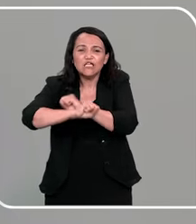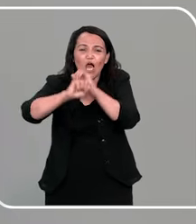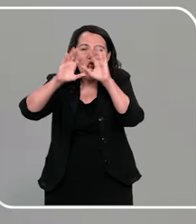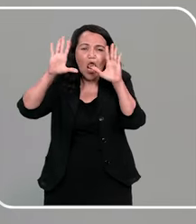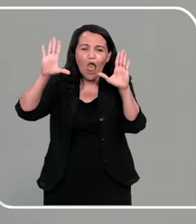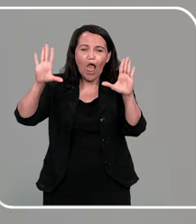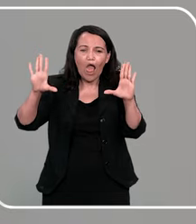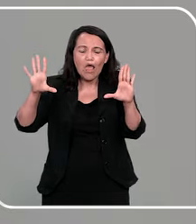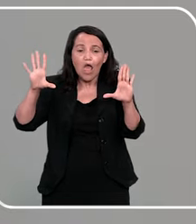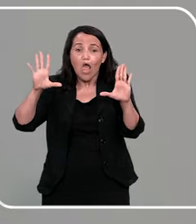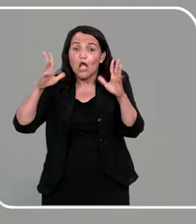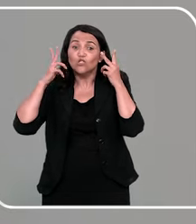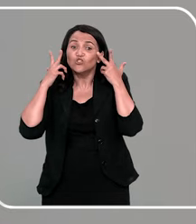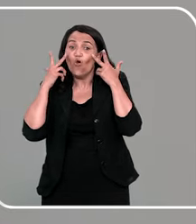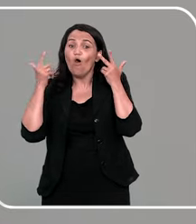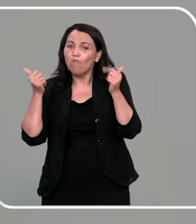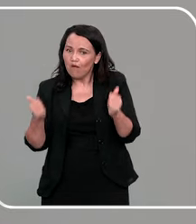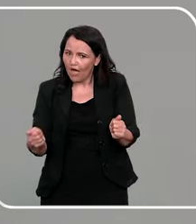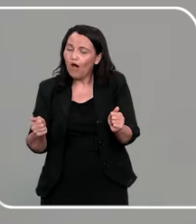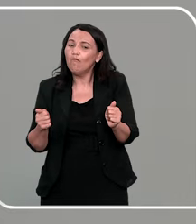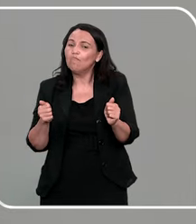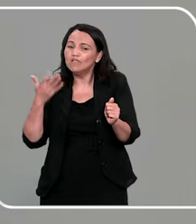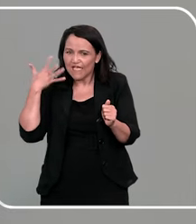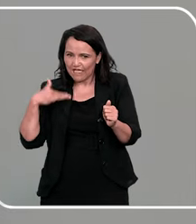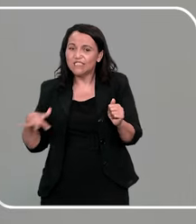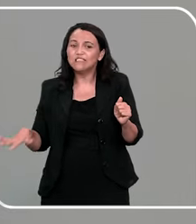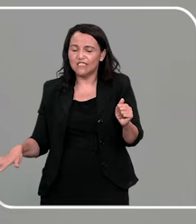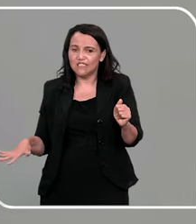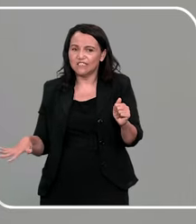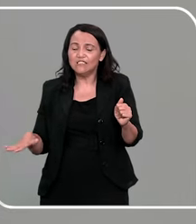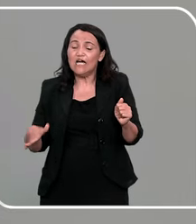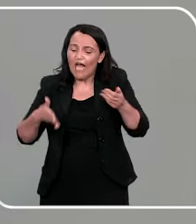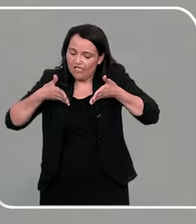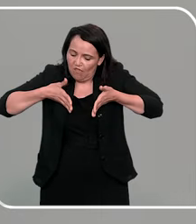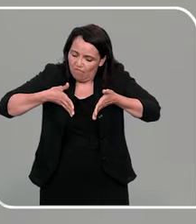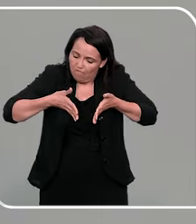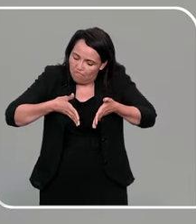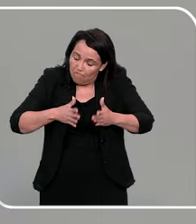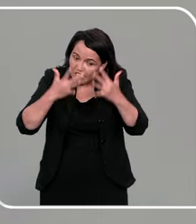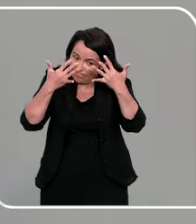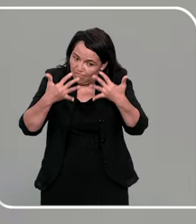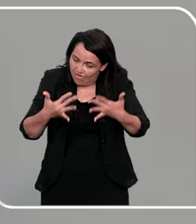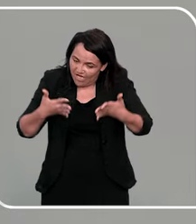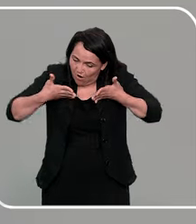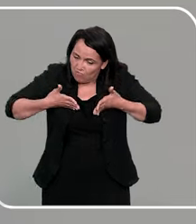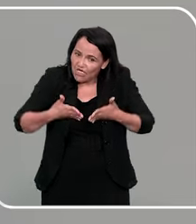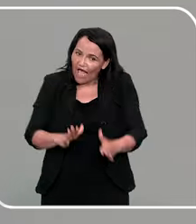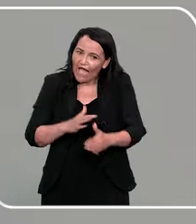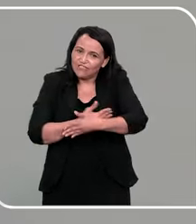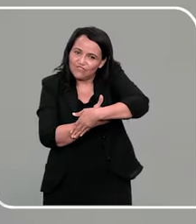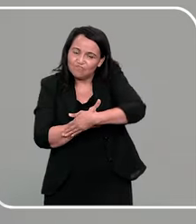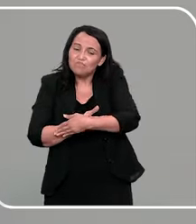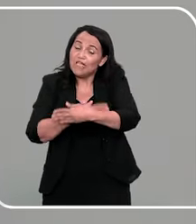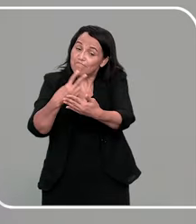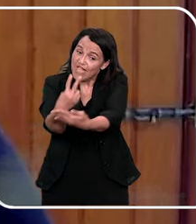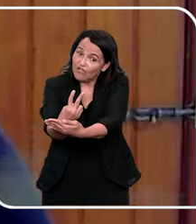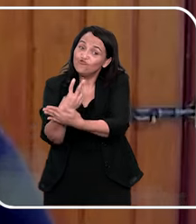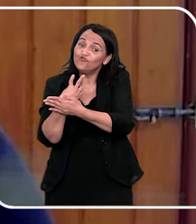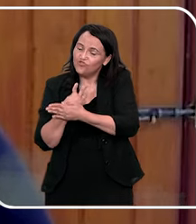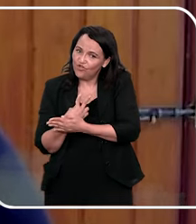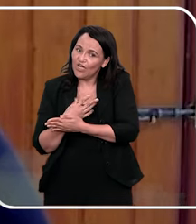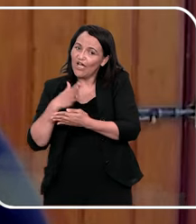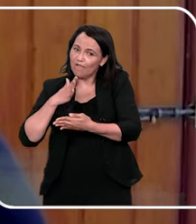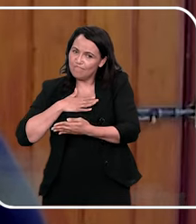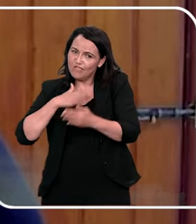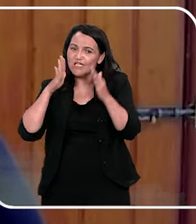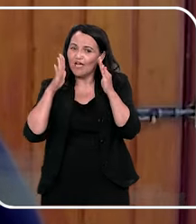a criança explicando como que nascem os bebês. e é muito bacana, porque me ajudou bastante também lá em casa. É isso,